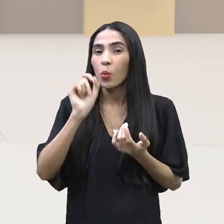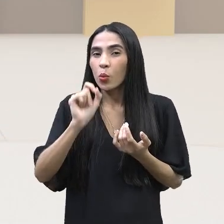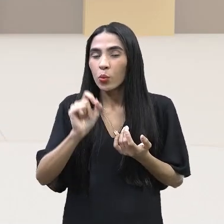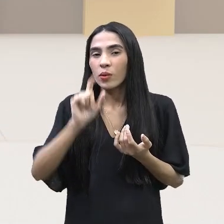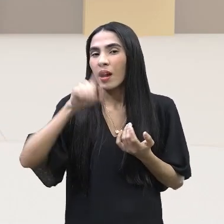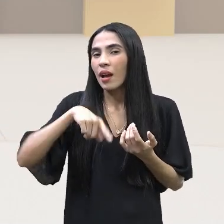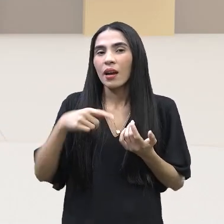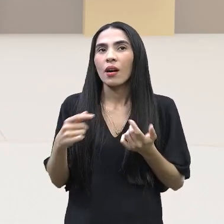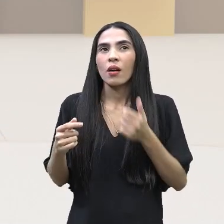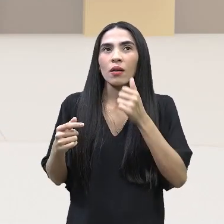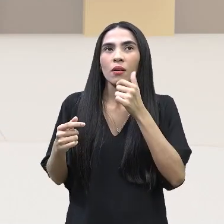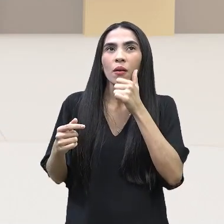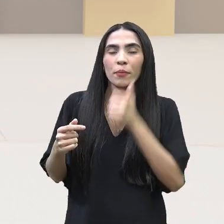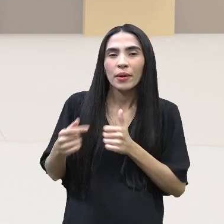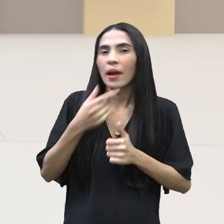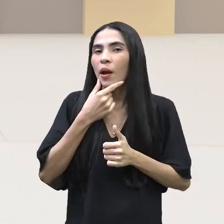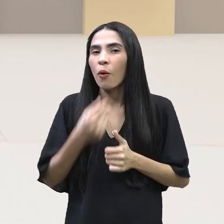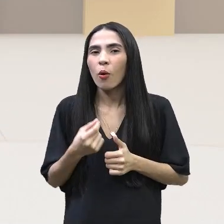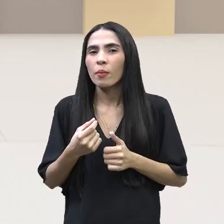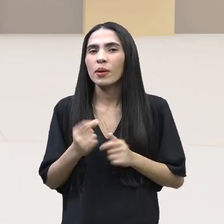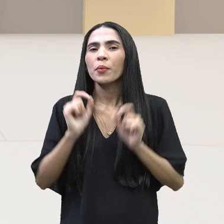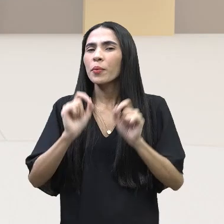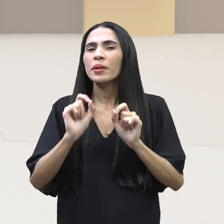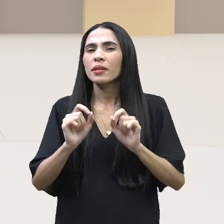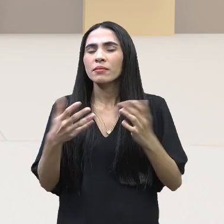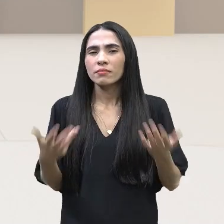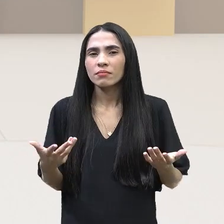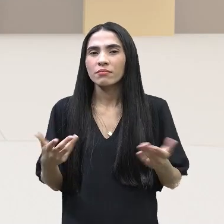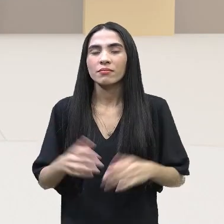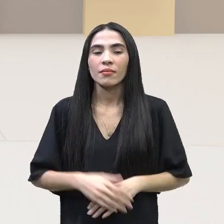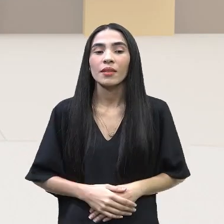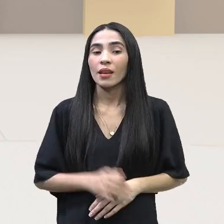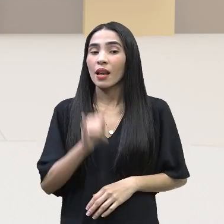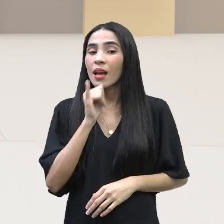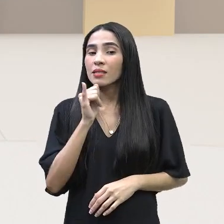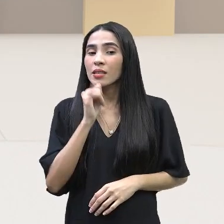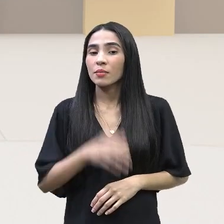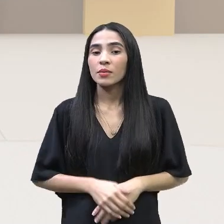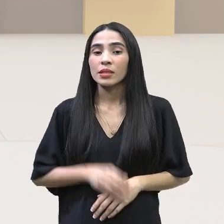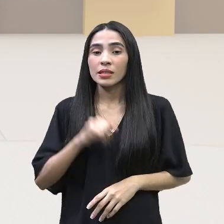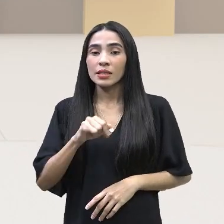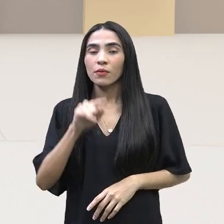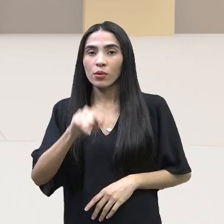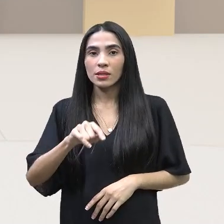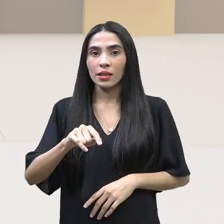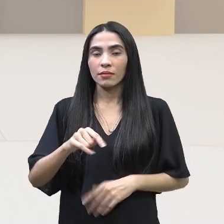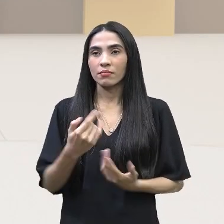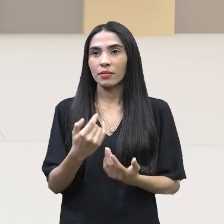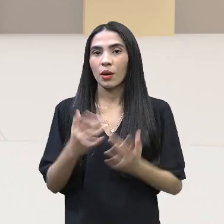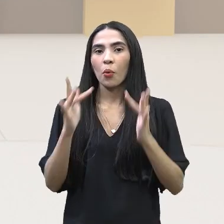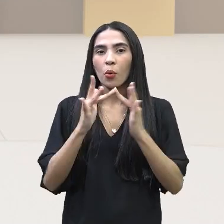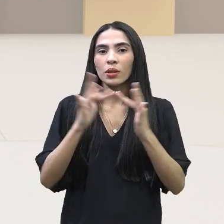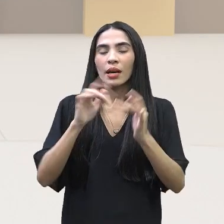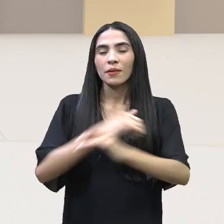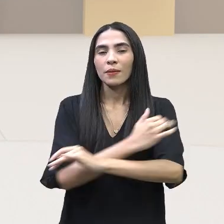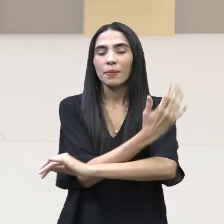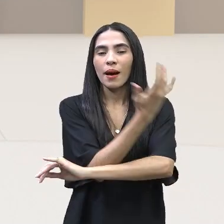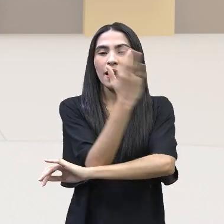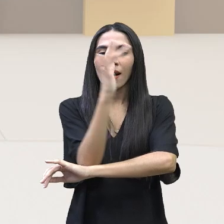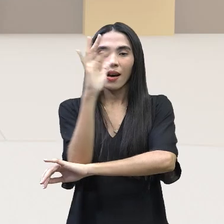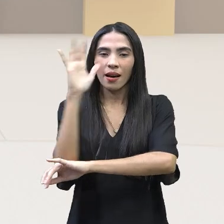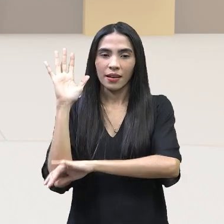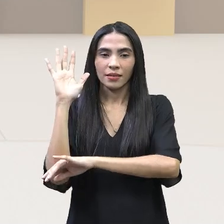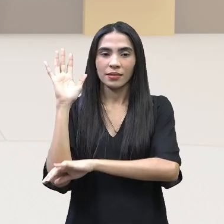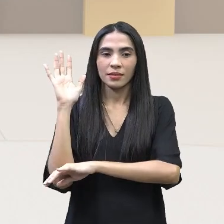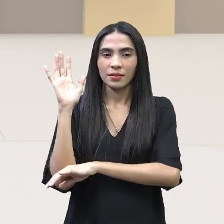ser um ou ser o outro? Por exemplo, se nós estivermos dentro de uma floresta, nós não